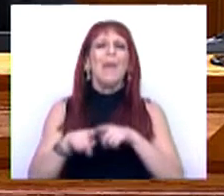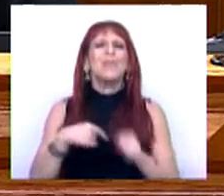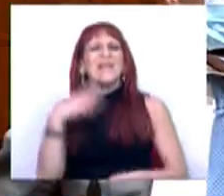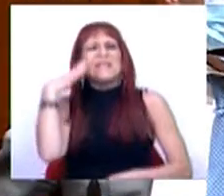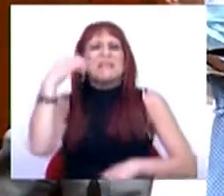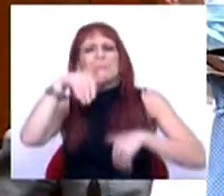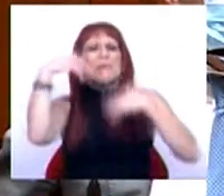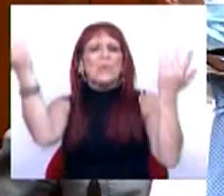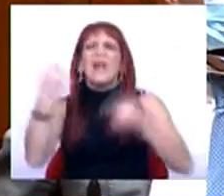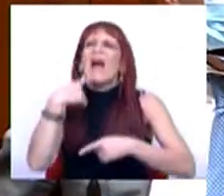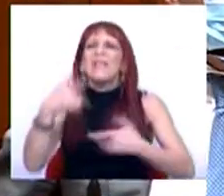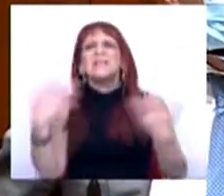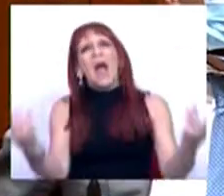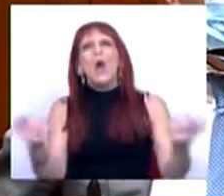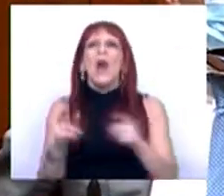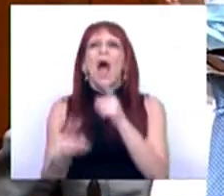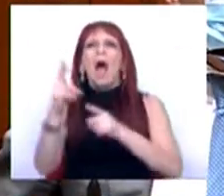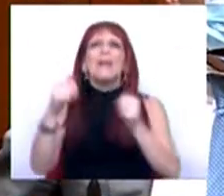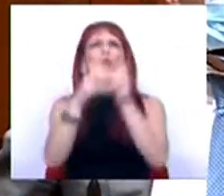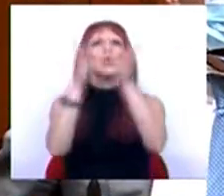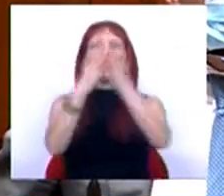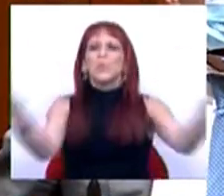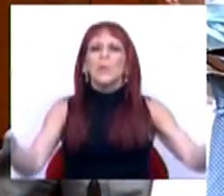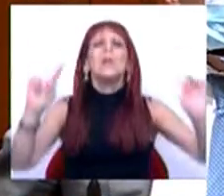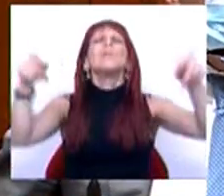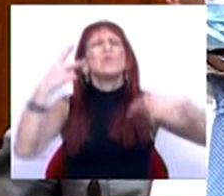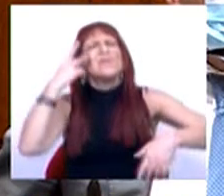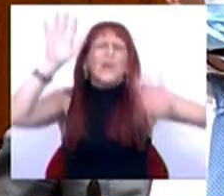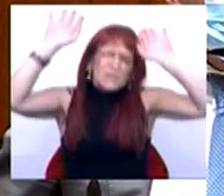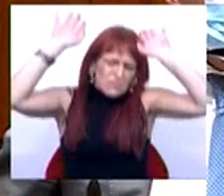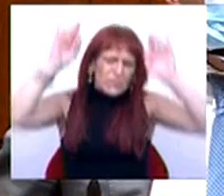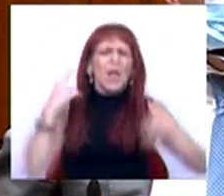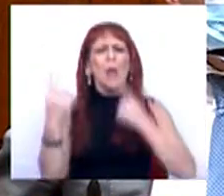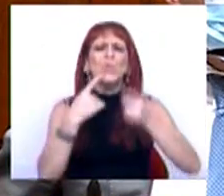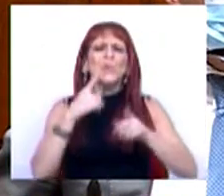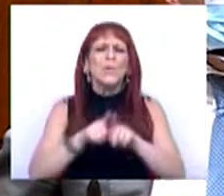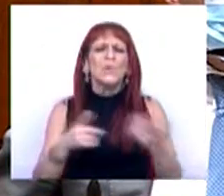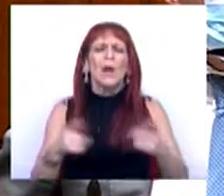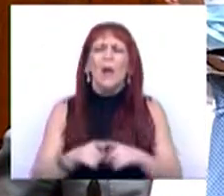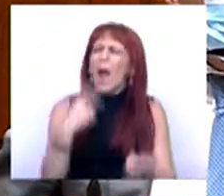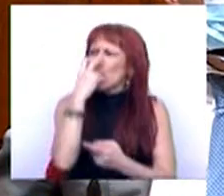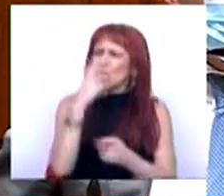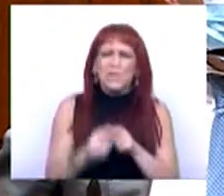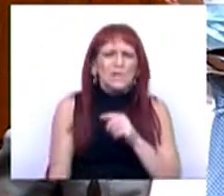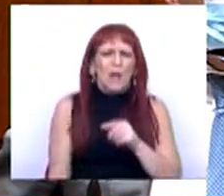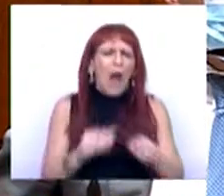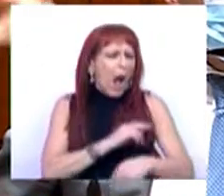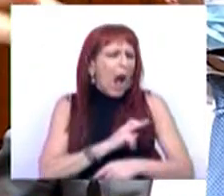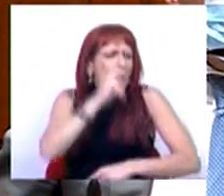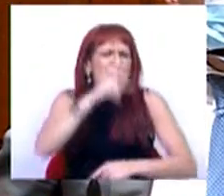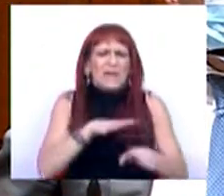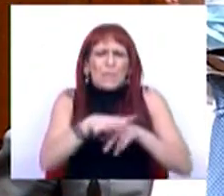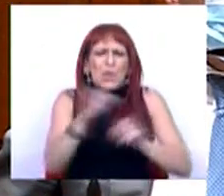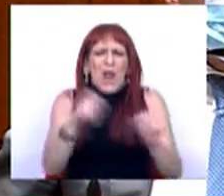simplista, que é dizer, bom, agora aumenta-se tudo e depois logo se vê. Uns até dizem algo curioso, aumenta-se porque isso não tem nenhum